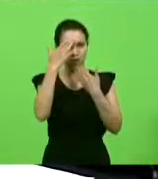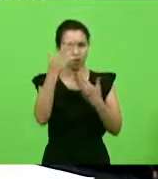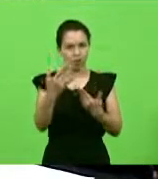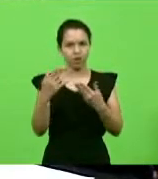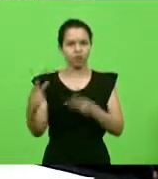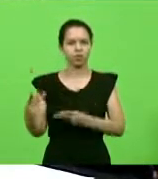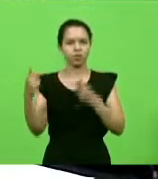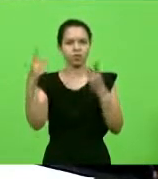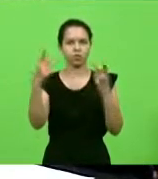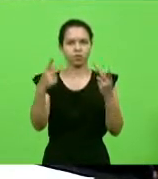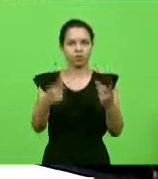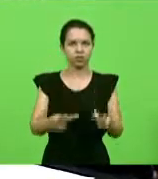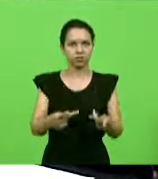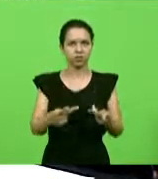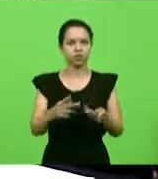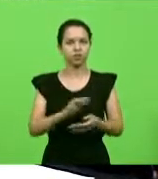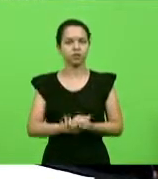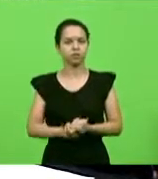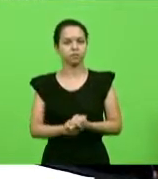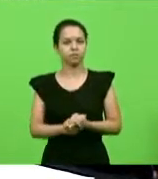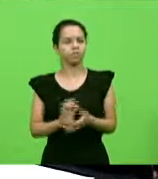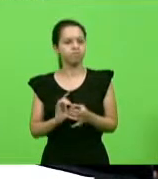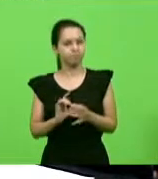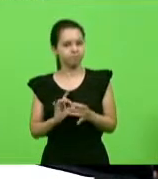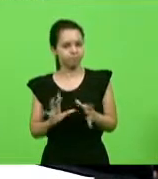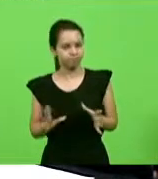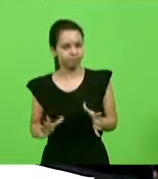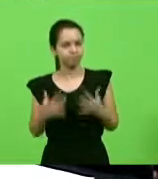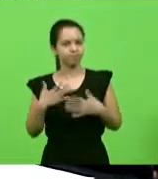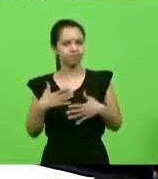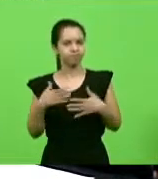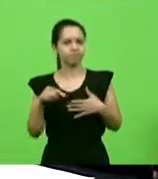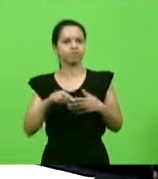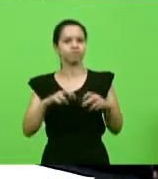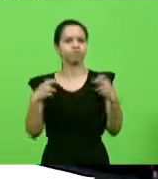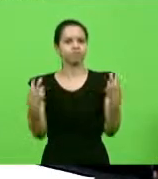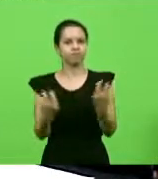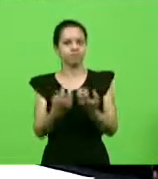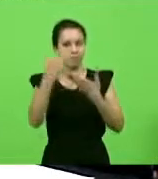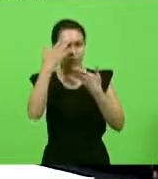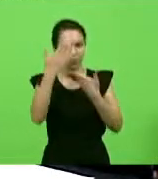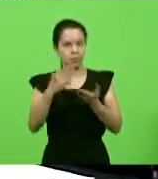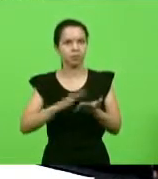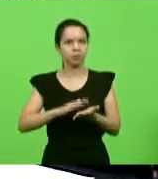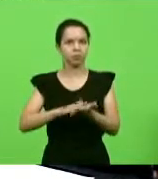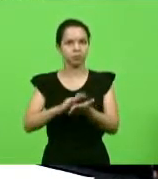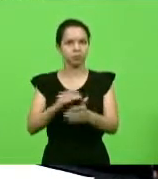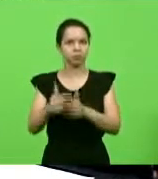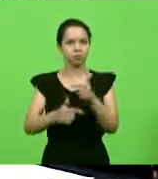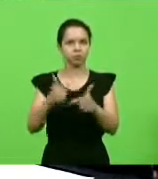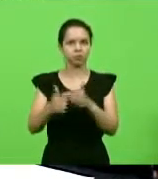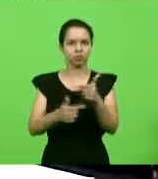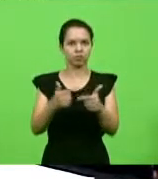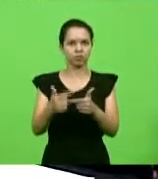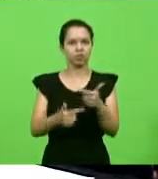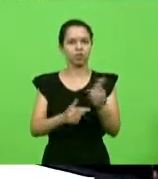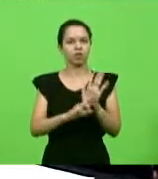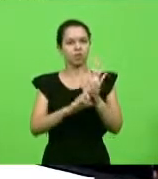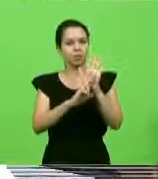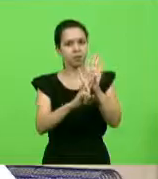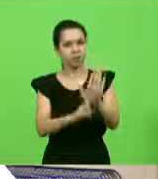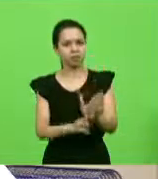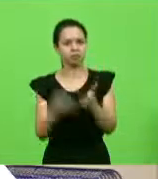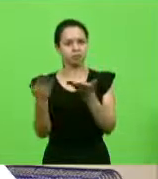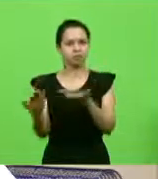vontade aqui no nosso plenário. Obrigado mesmo. Parabéns pelo trabalho e represento muito bem o Rio das Antas.